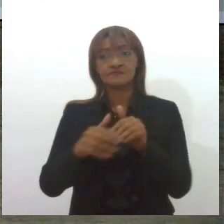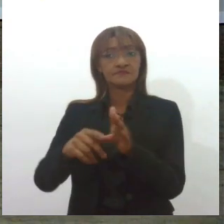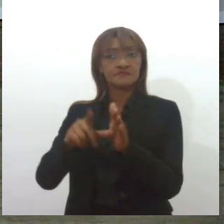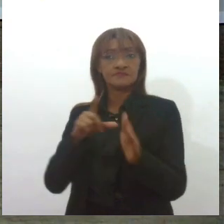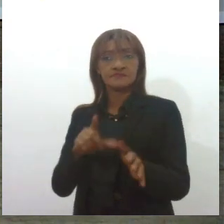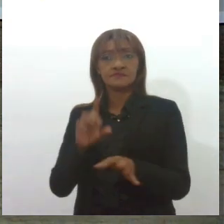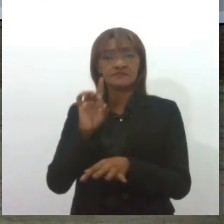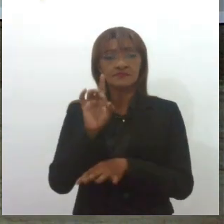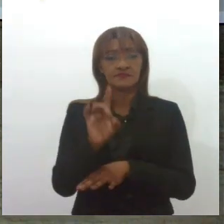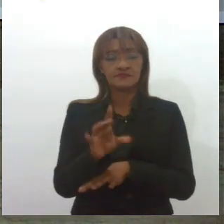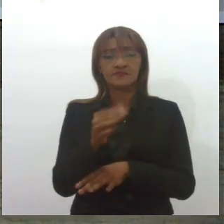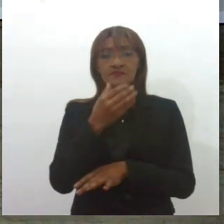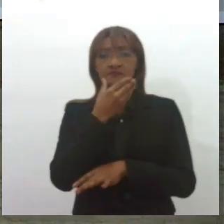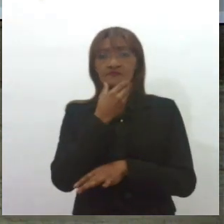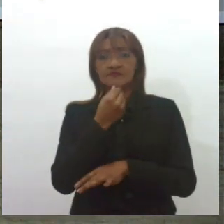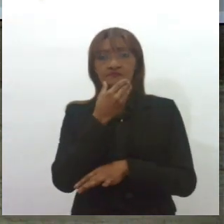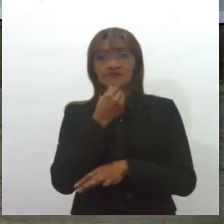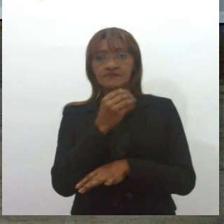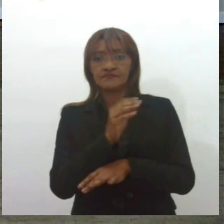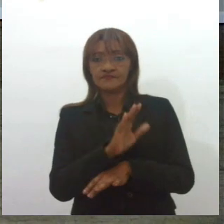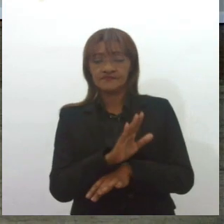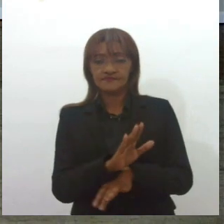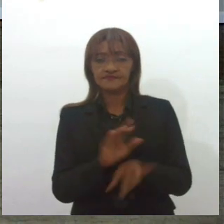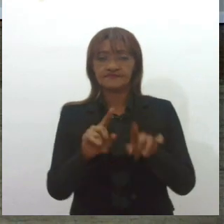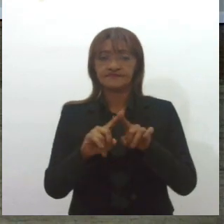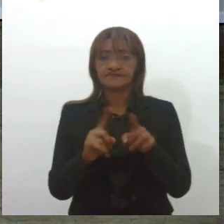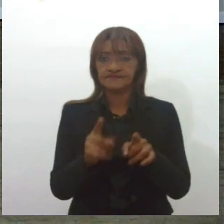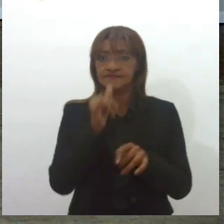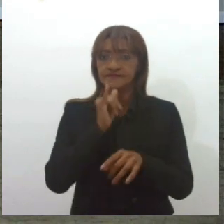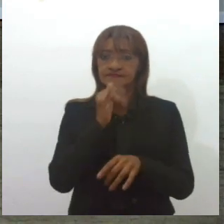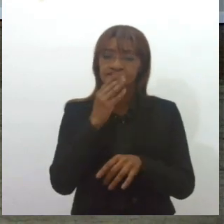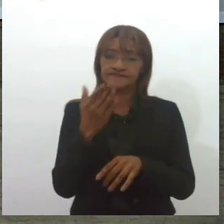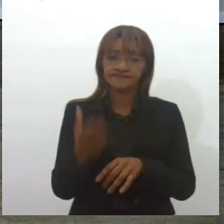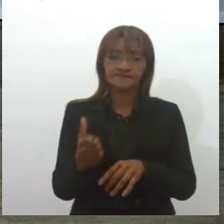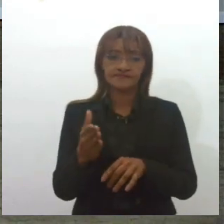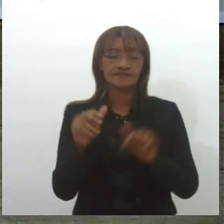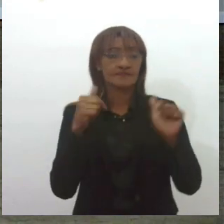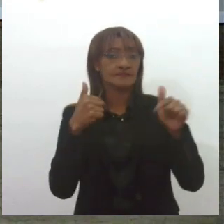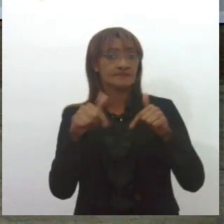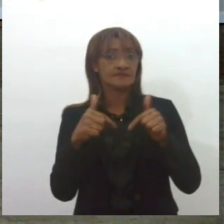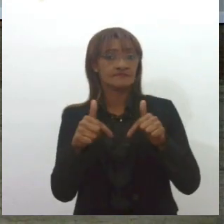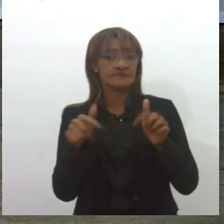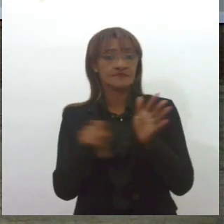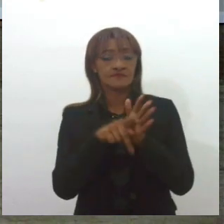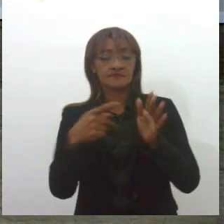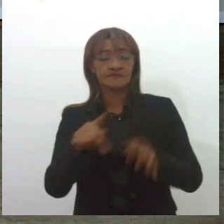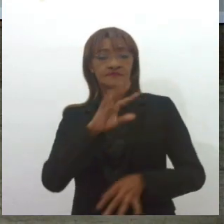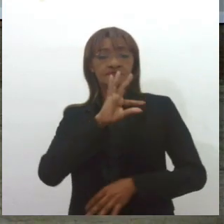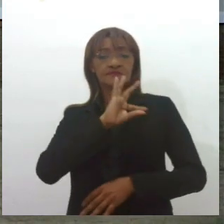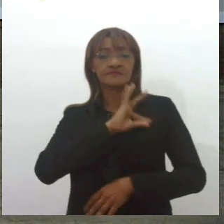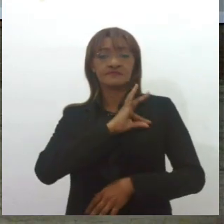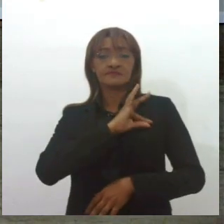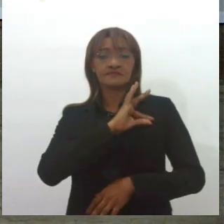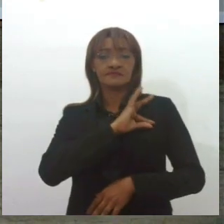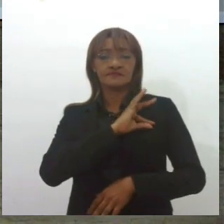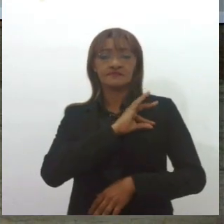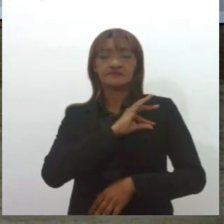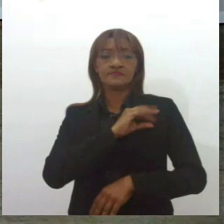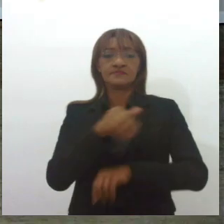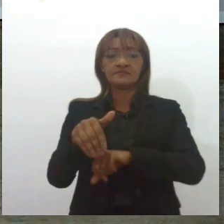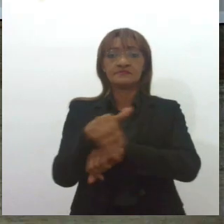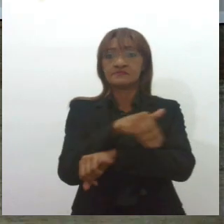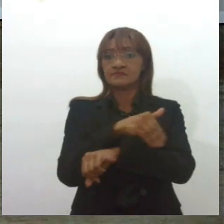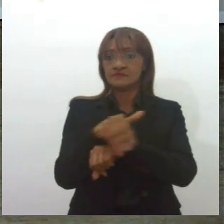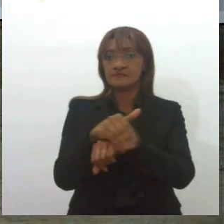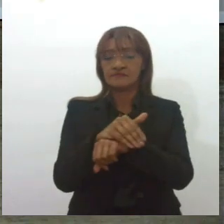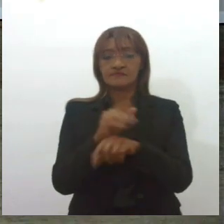consideradas essencialmente masculinas. Há exemplos de serviços policiais ostensivos nas ruas e até mesmo